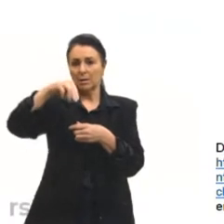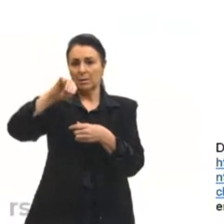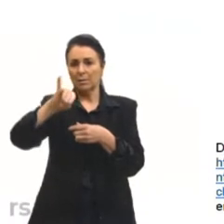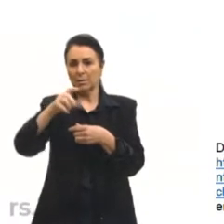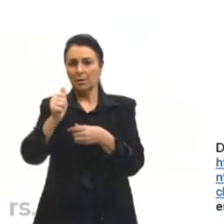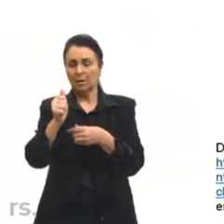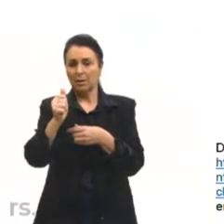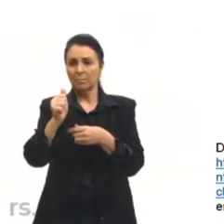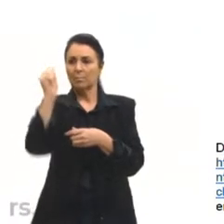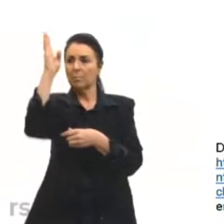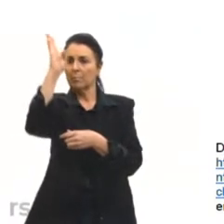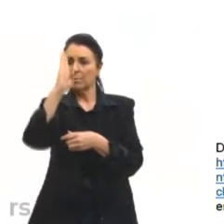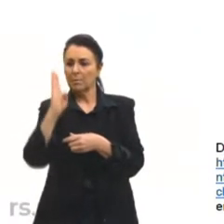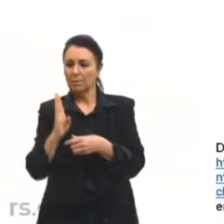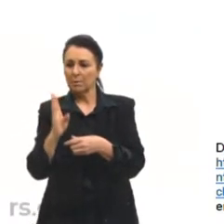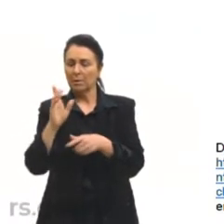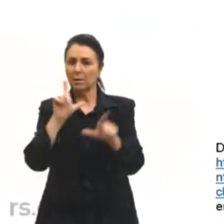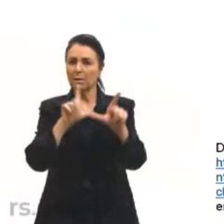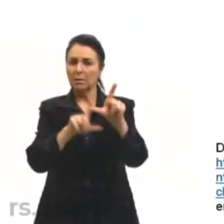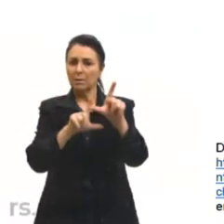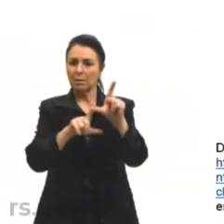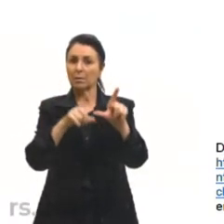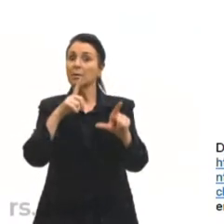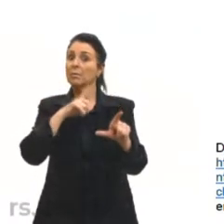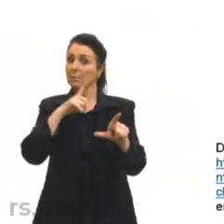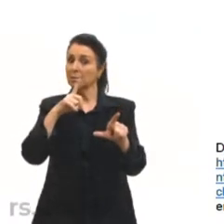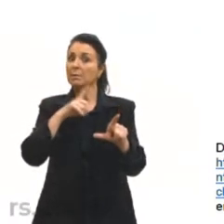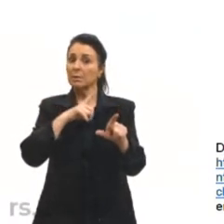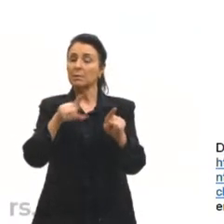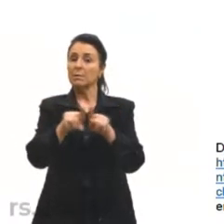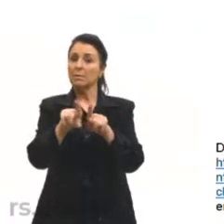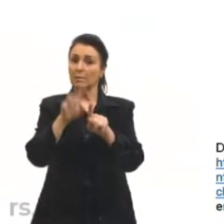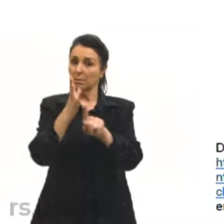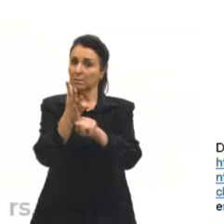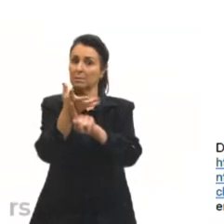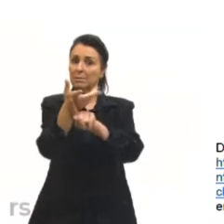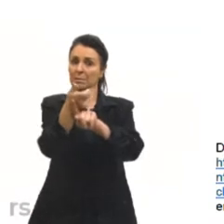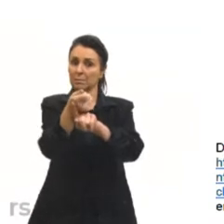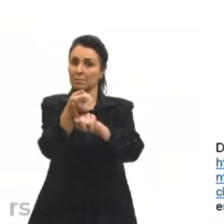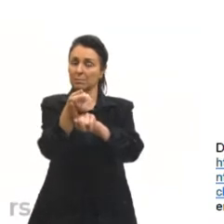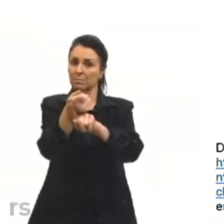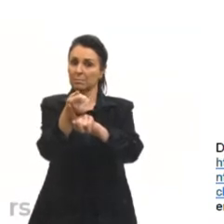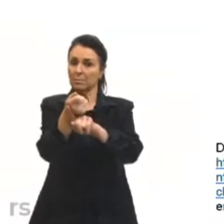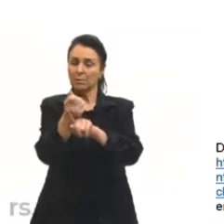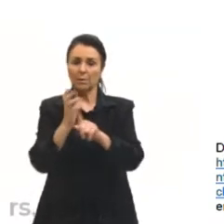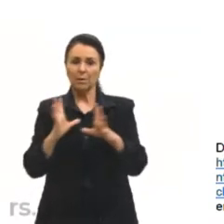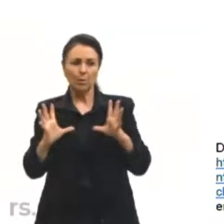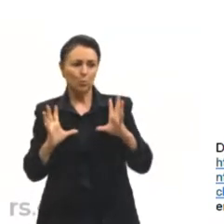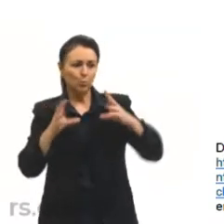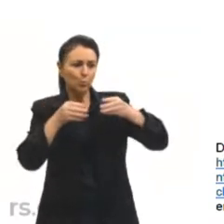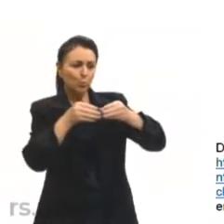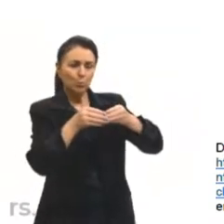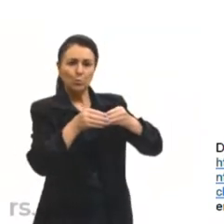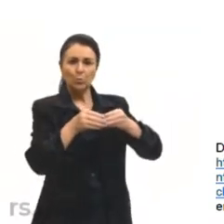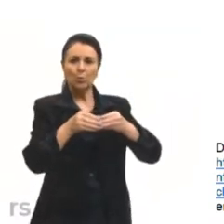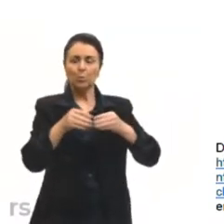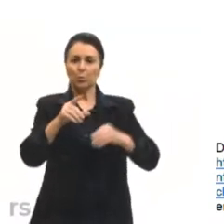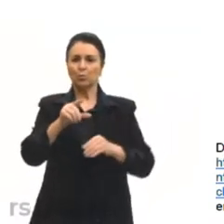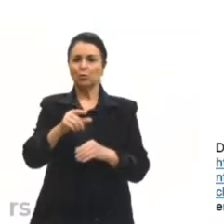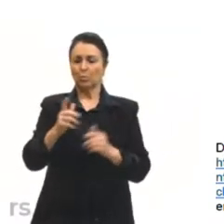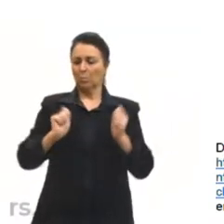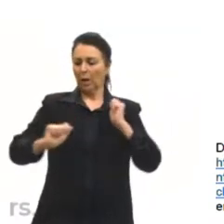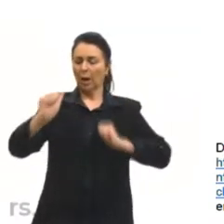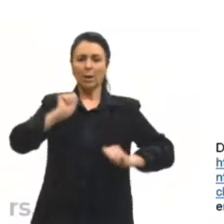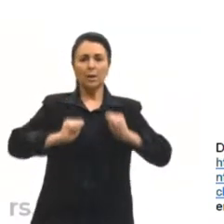Mas também existe o que a gente chama de Academia Brasileira de Arte, que é um conjunto de artistas, né, que vão